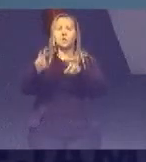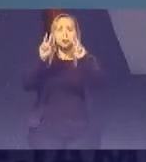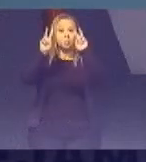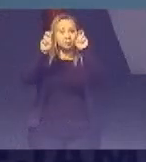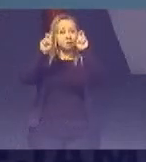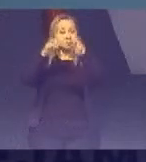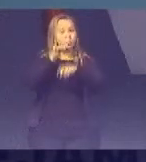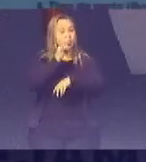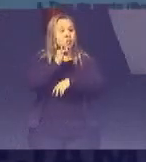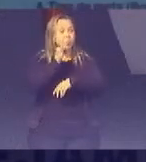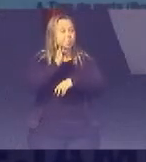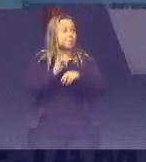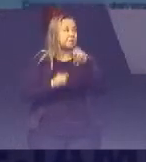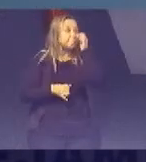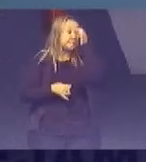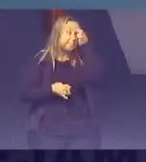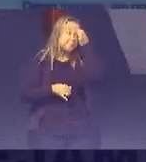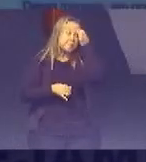Como exemplo